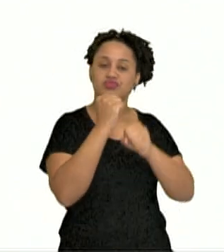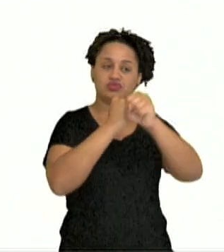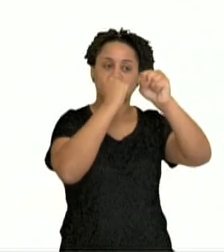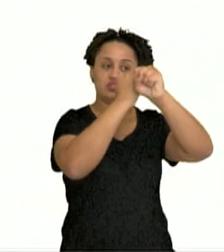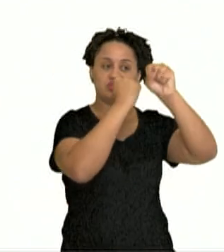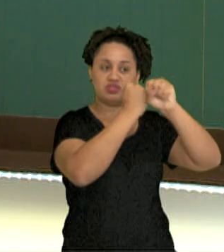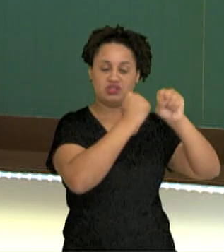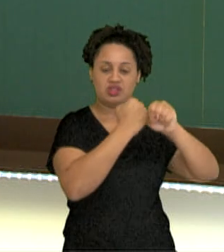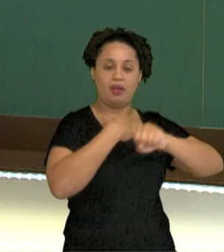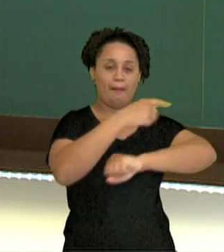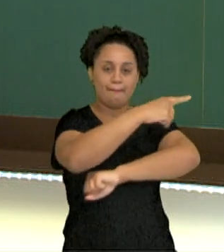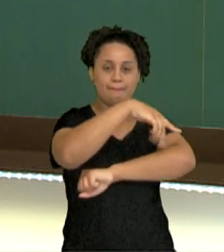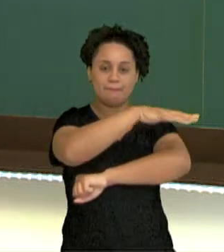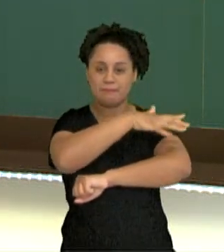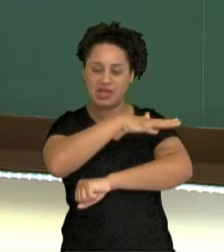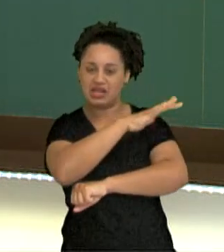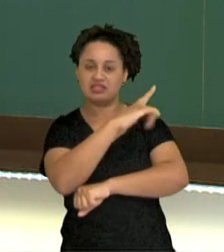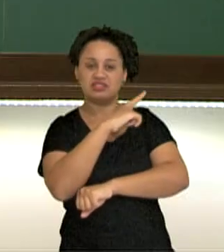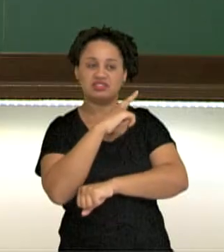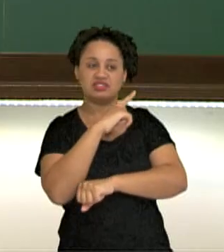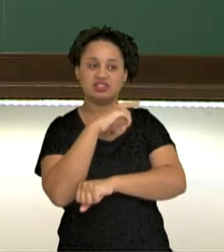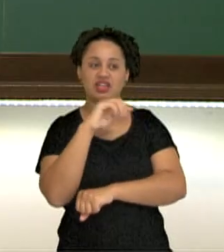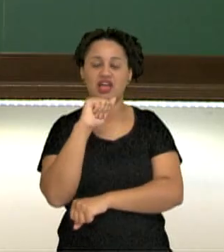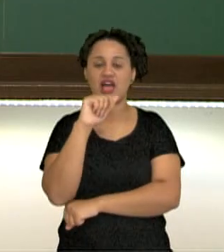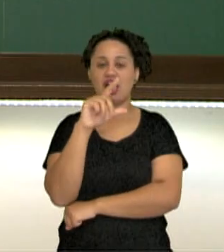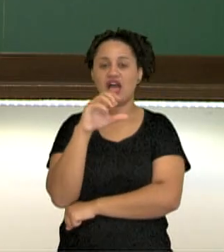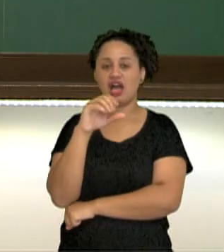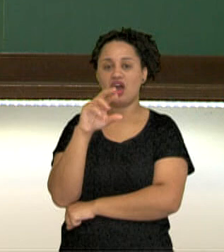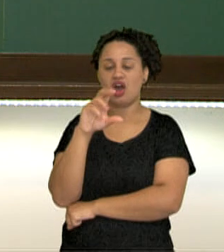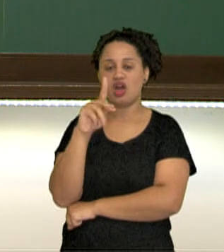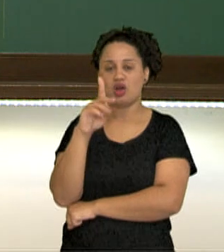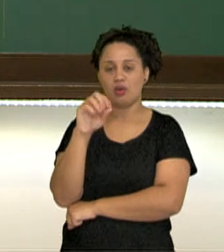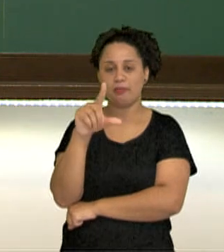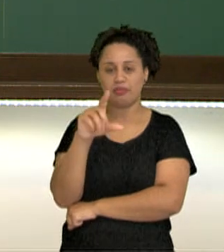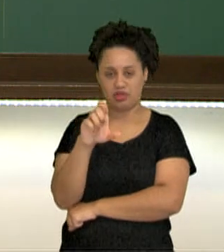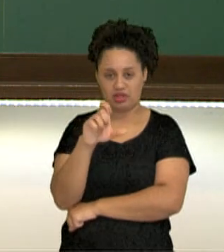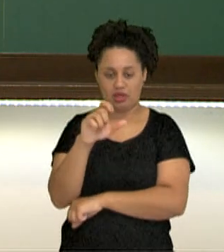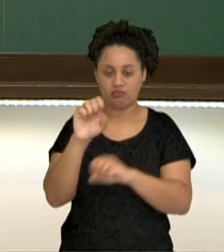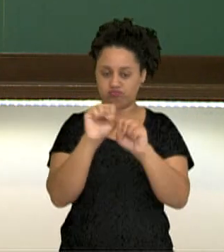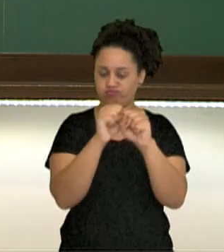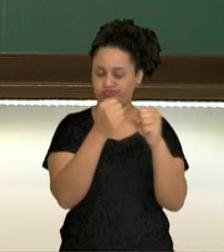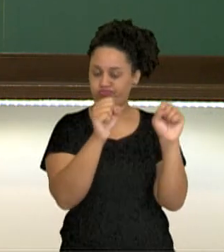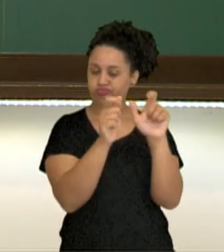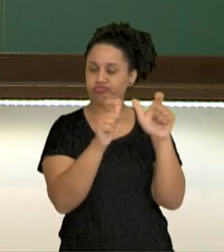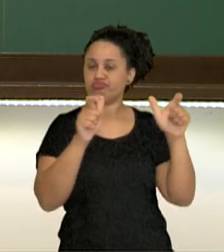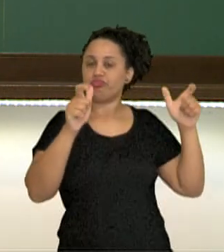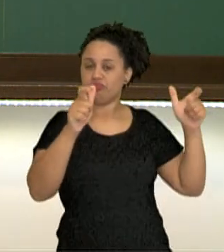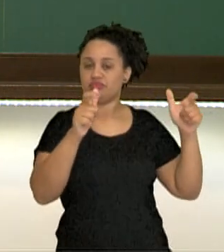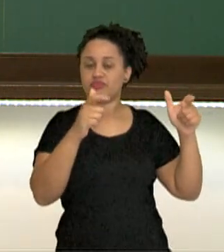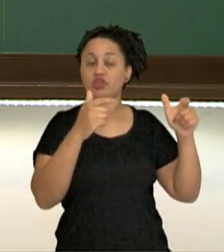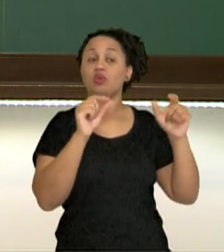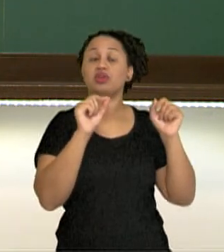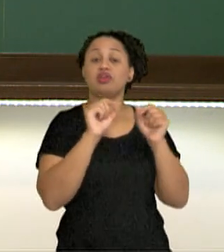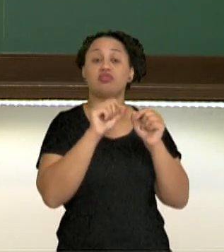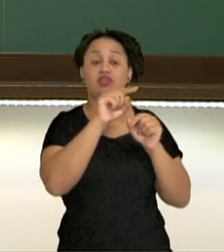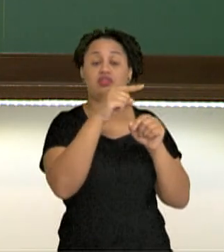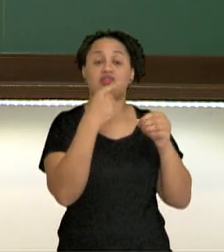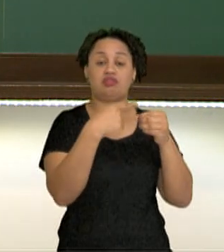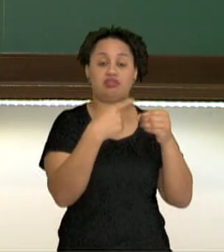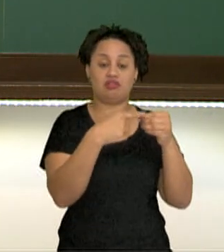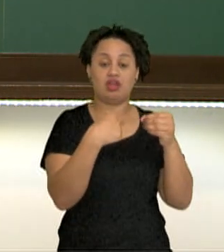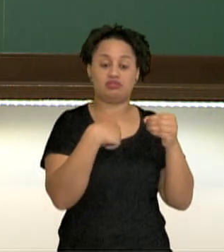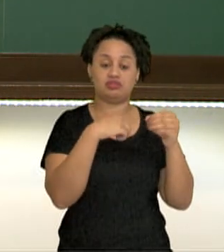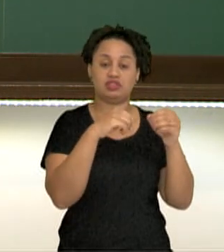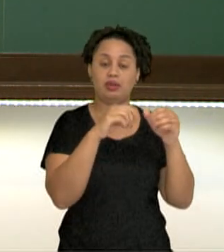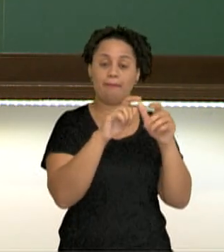praças públicas, uma acrópole imponente? Quais motivos levaram a essa cidade, que era uma das maiores